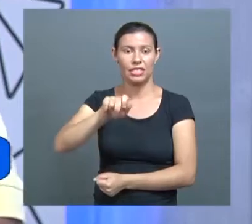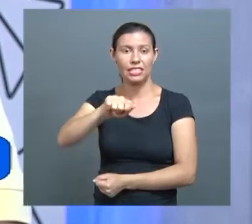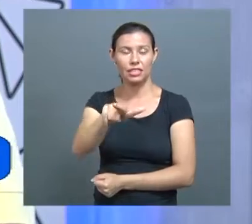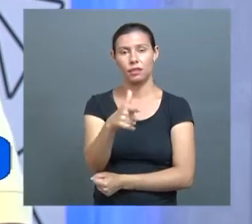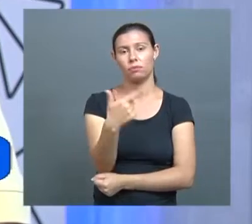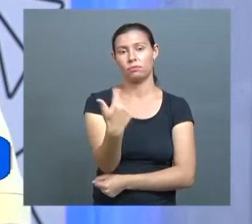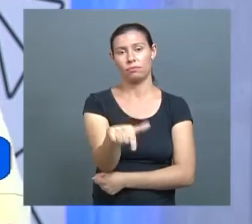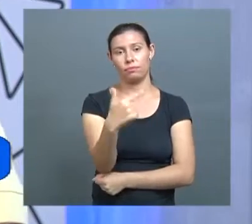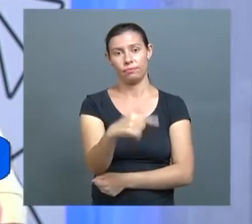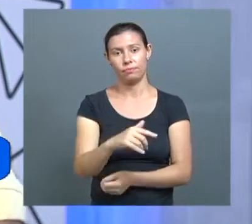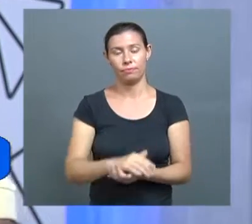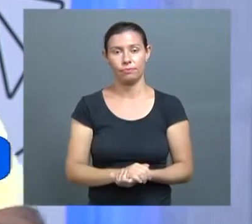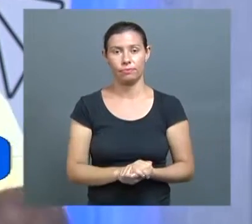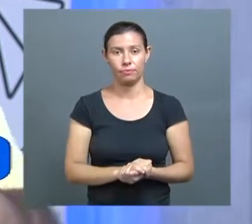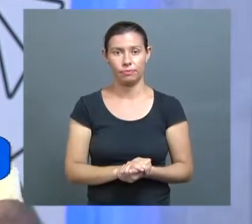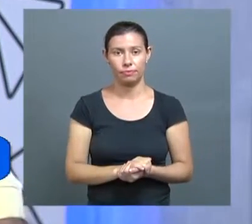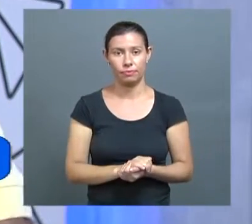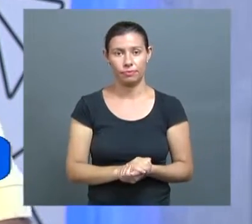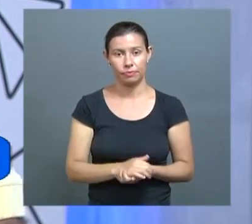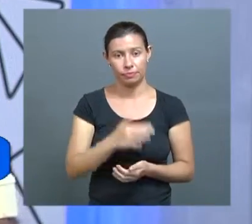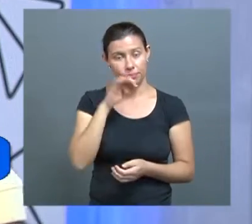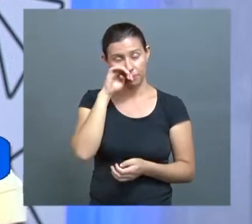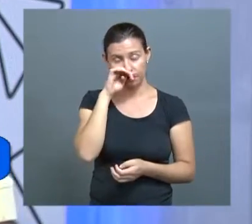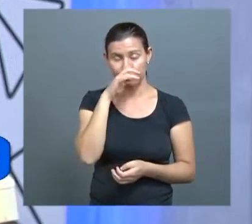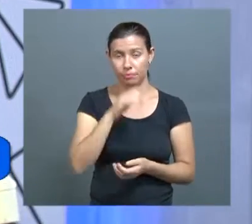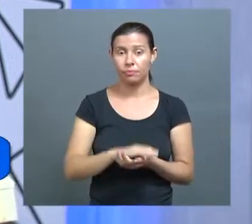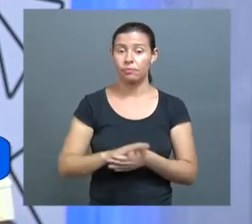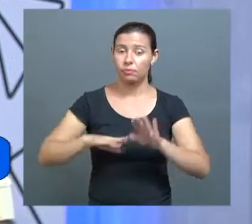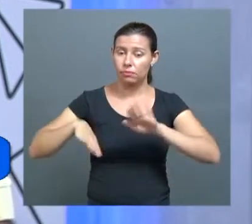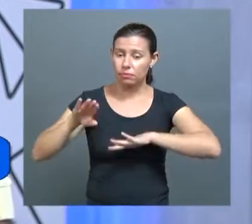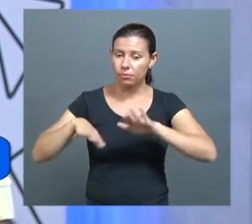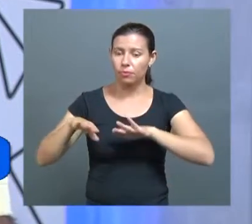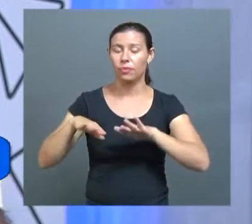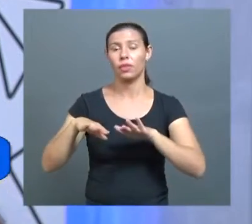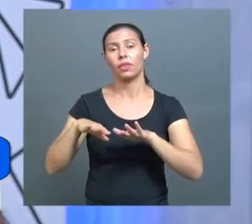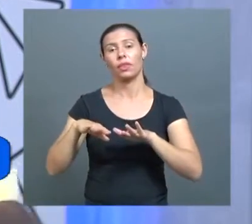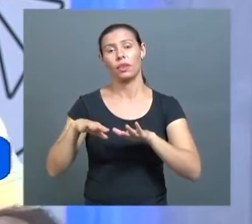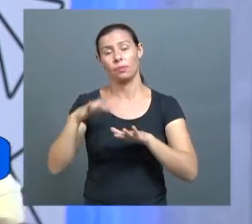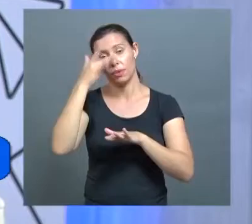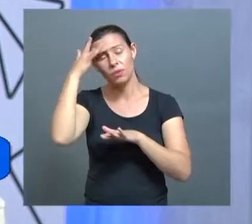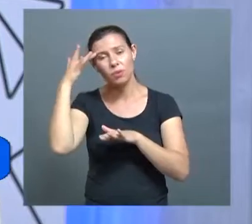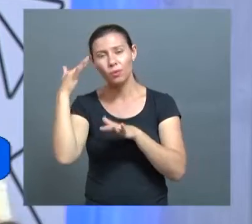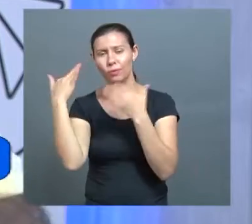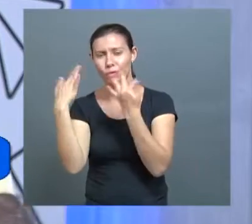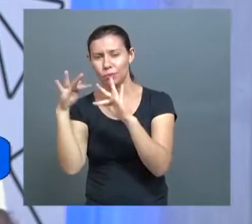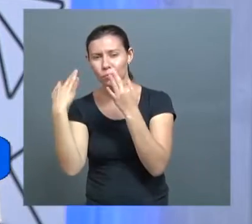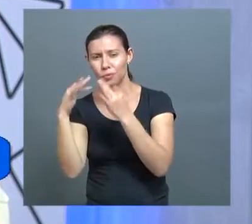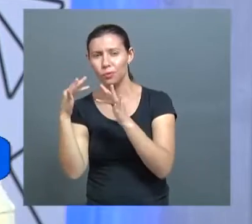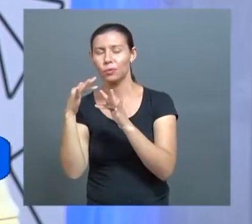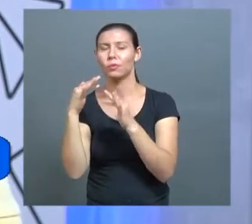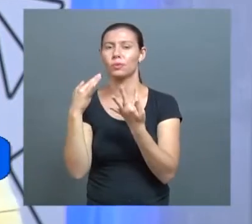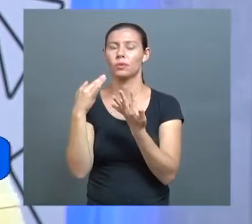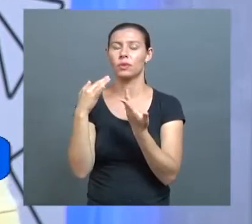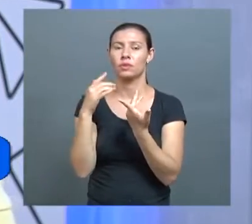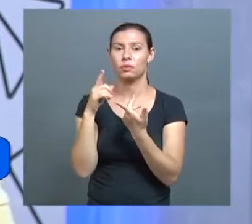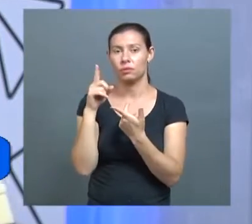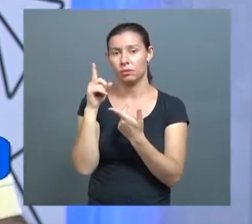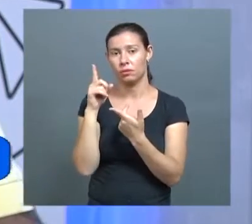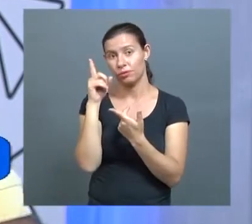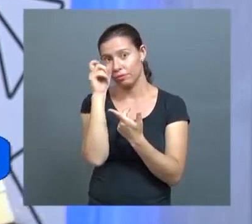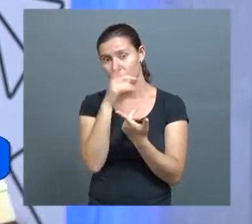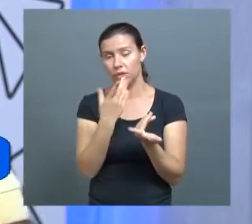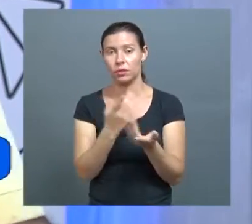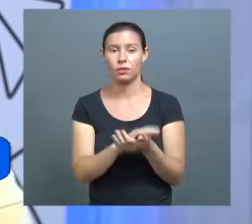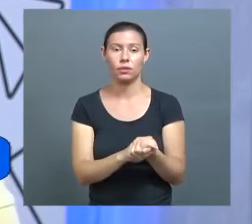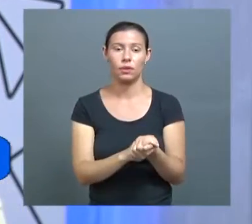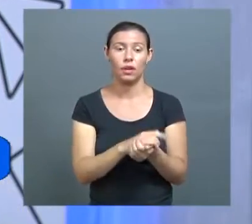abscessos muito grandes, tem que ser atendido naquele momento. Mas o clínico geral, que seria remoção de cárie